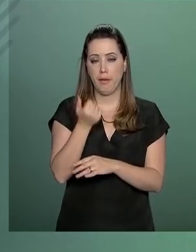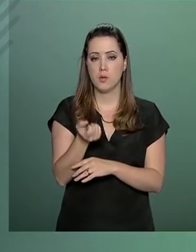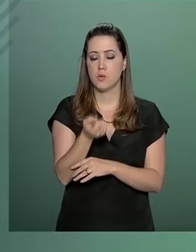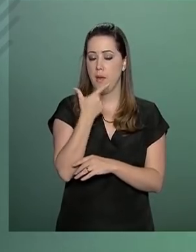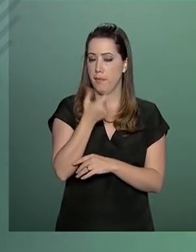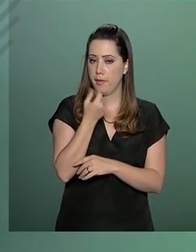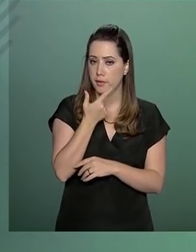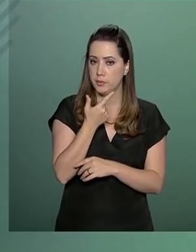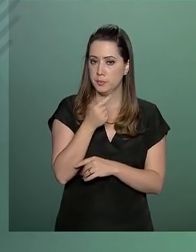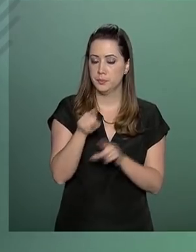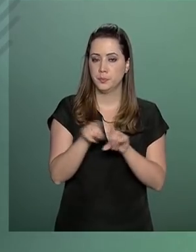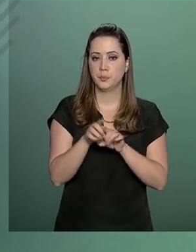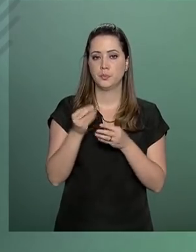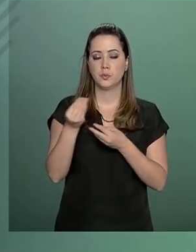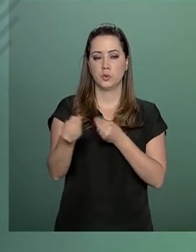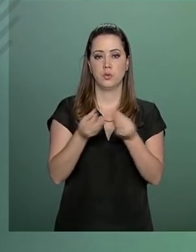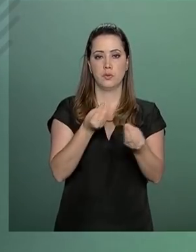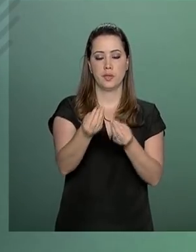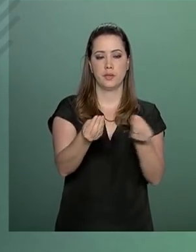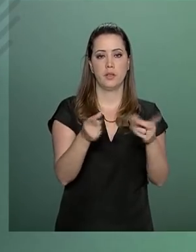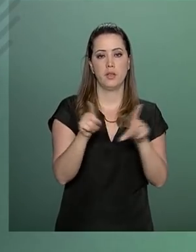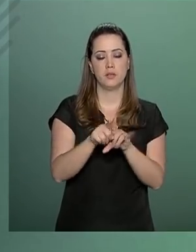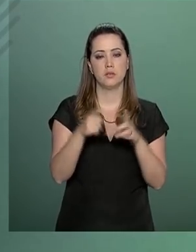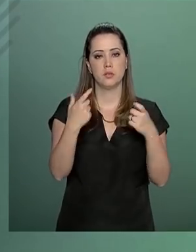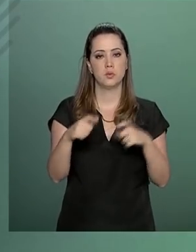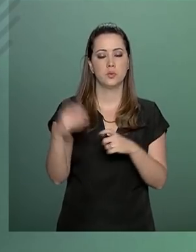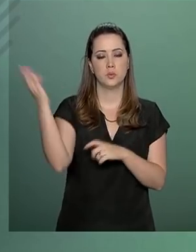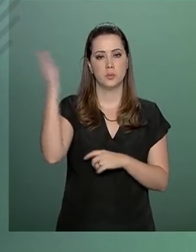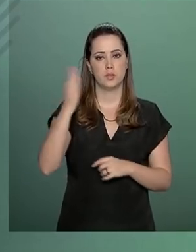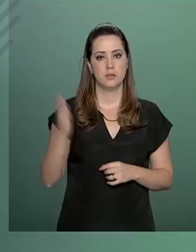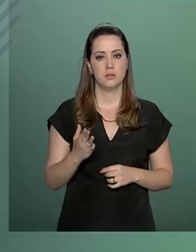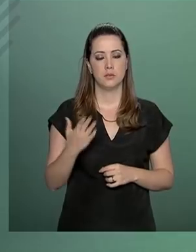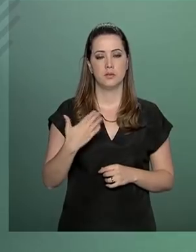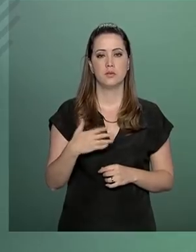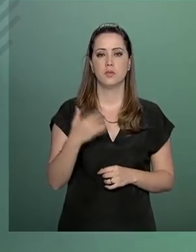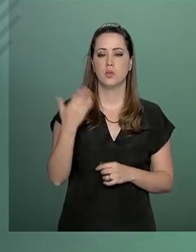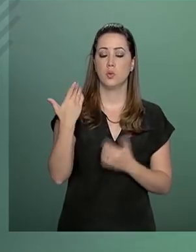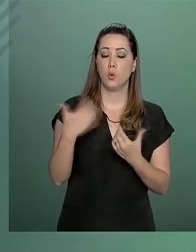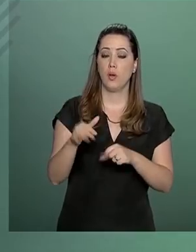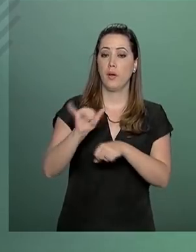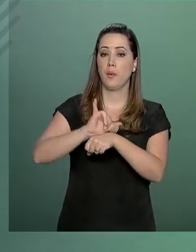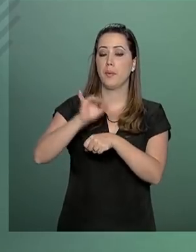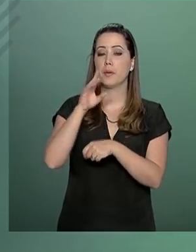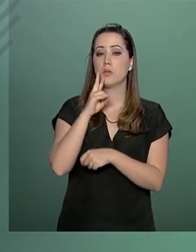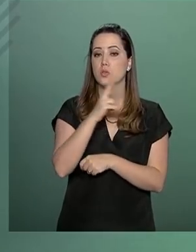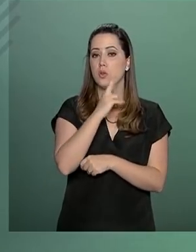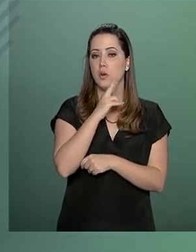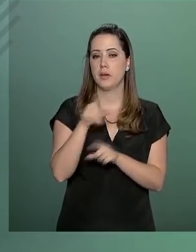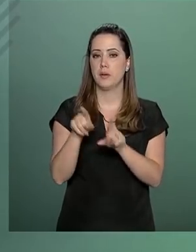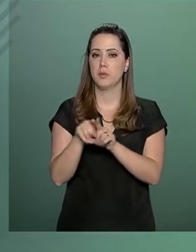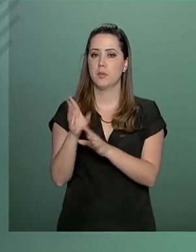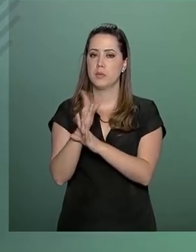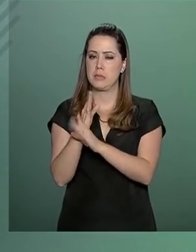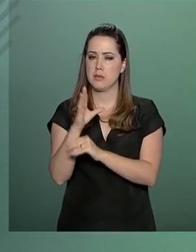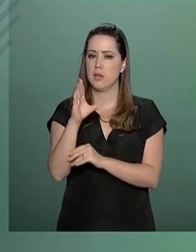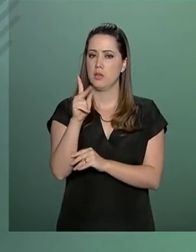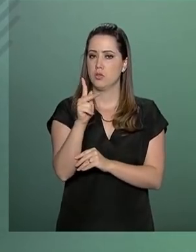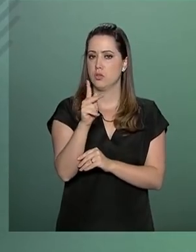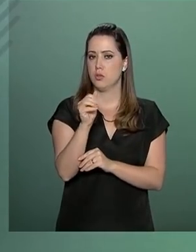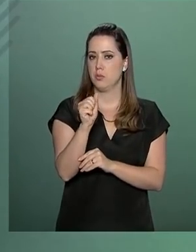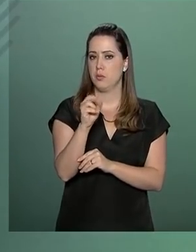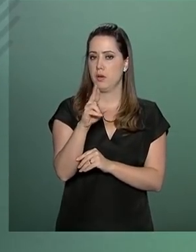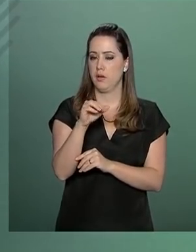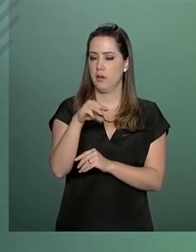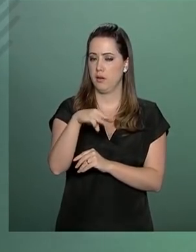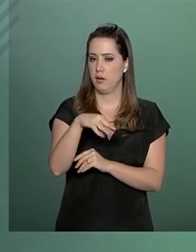medicamentos será disponibilizada em território brasileiro em Boa Vista e Pacaraima, estado